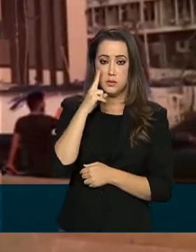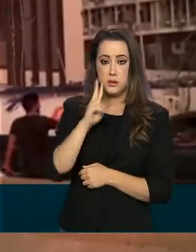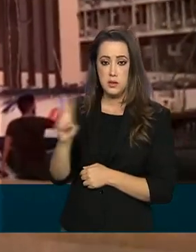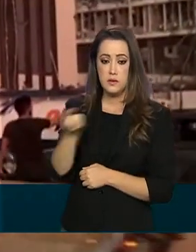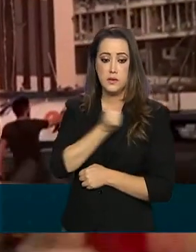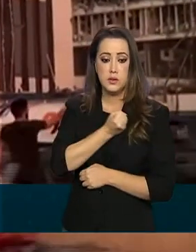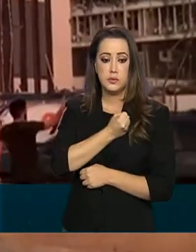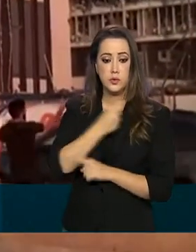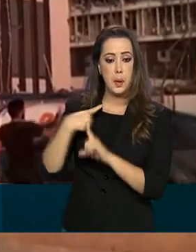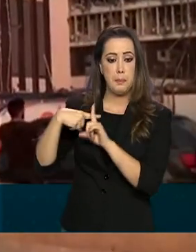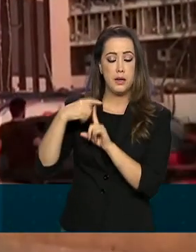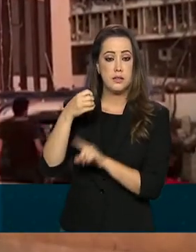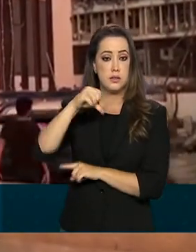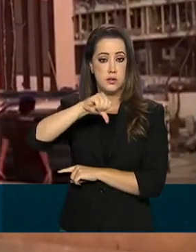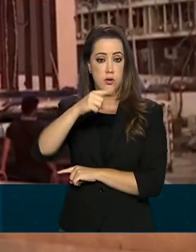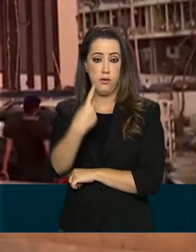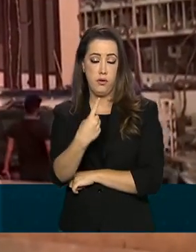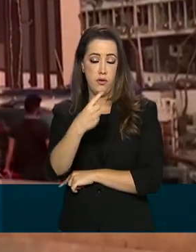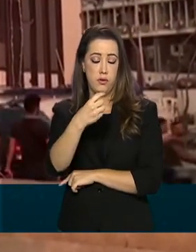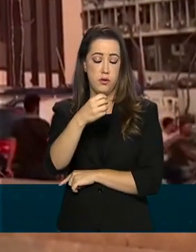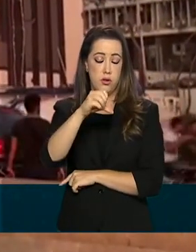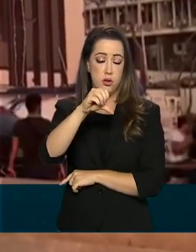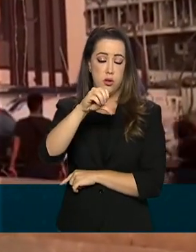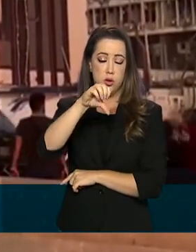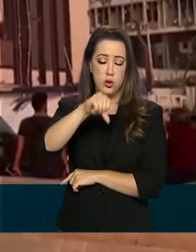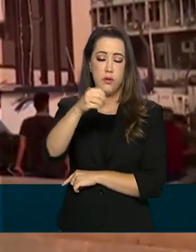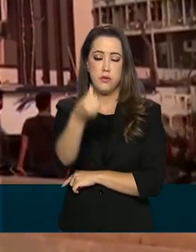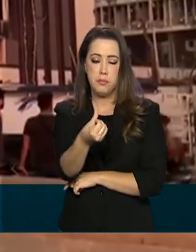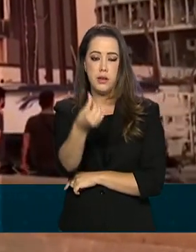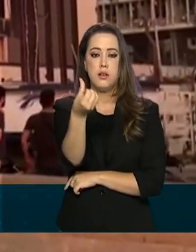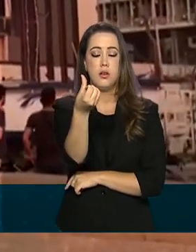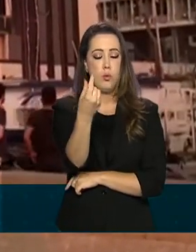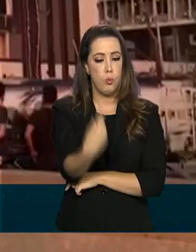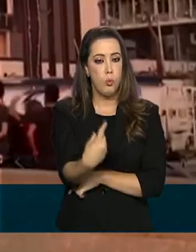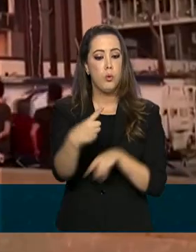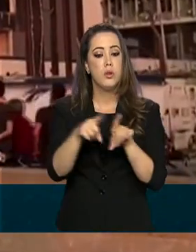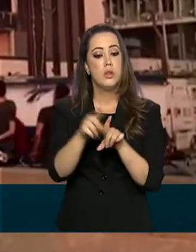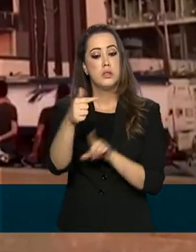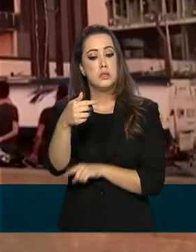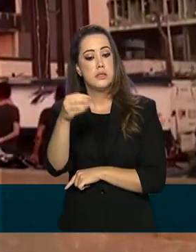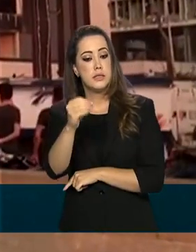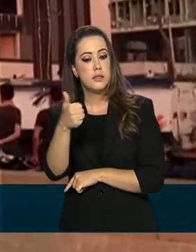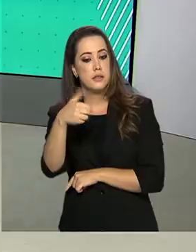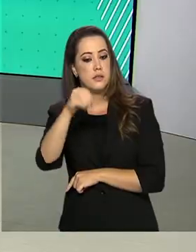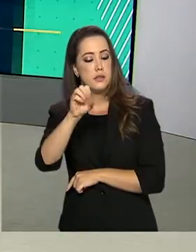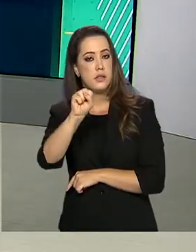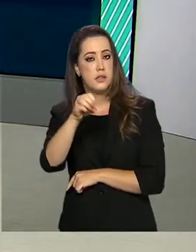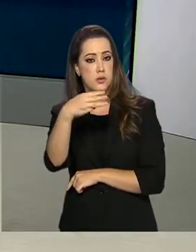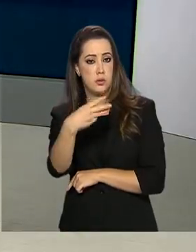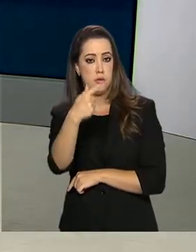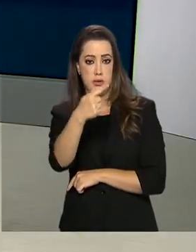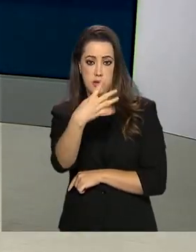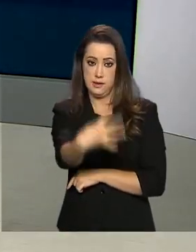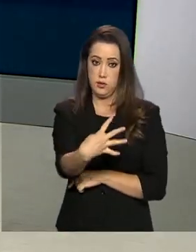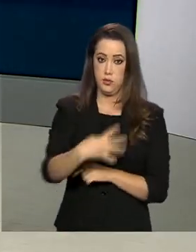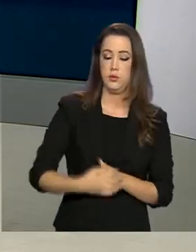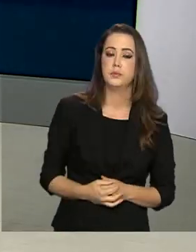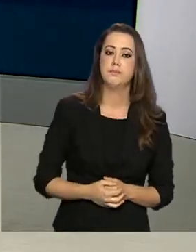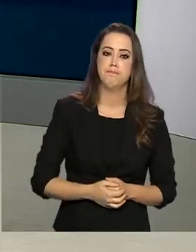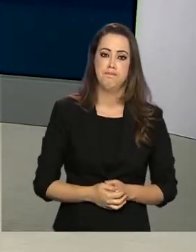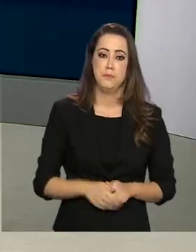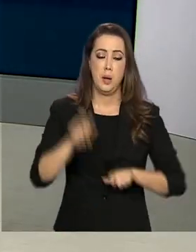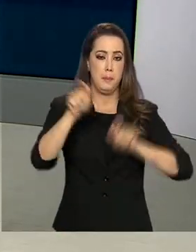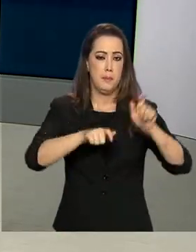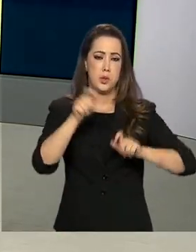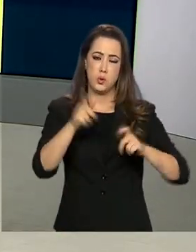961-7010-8374. Gestores